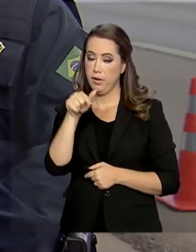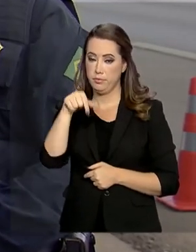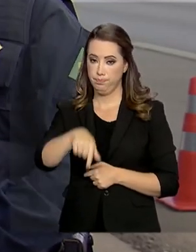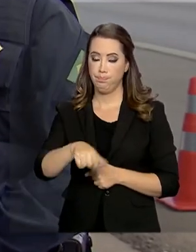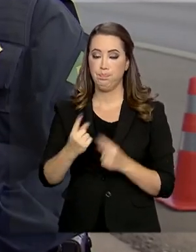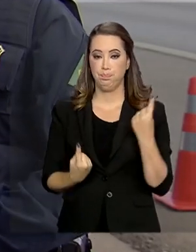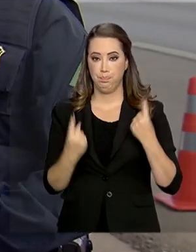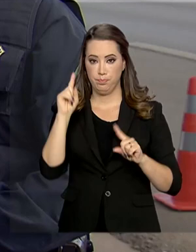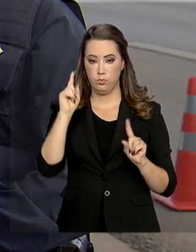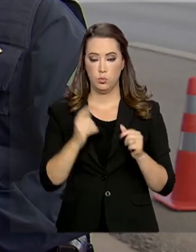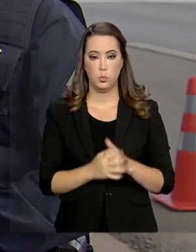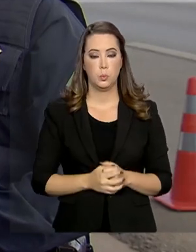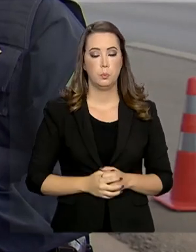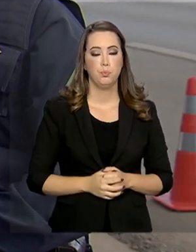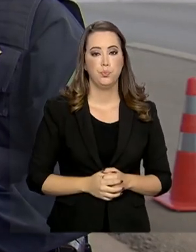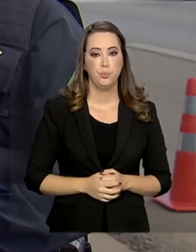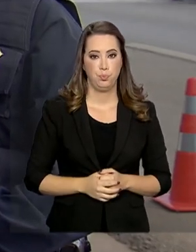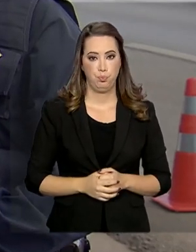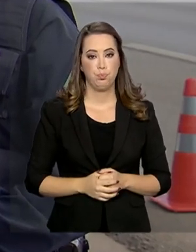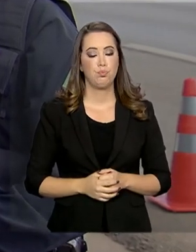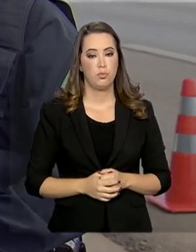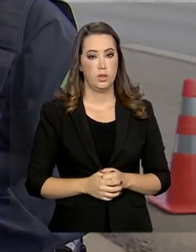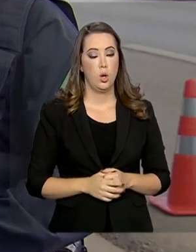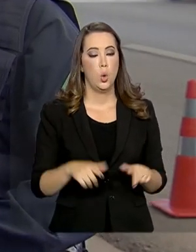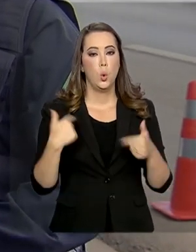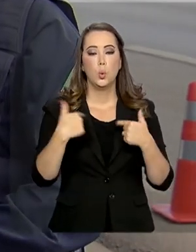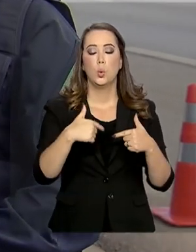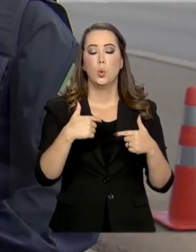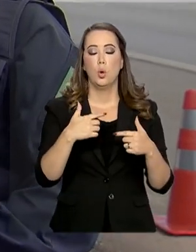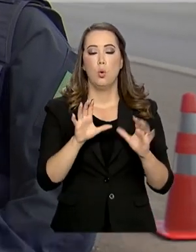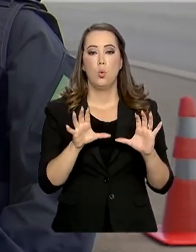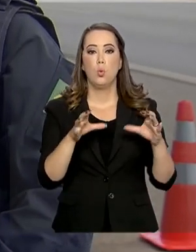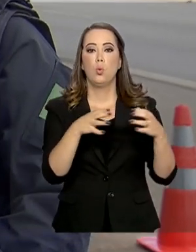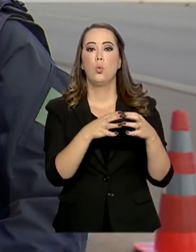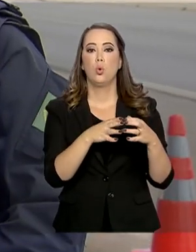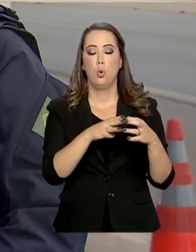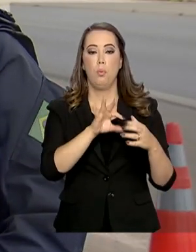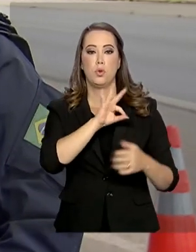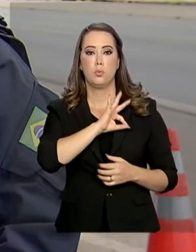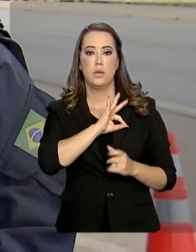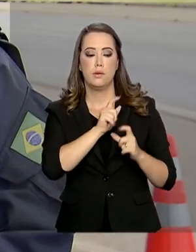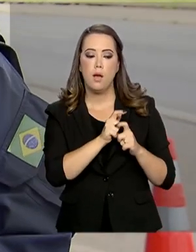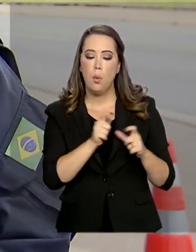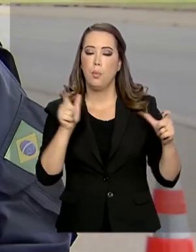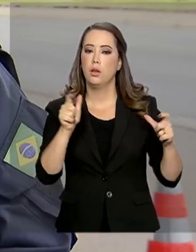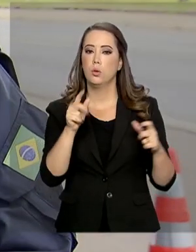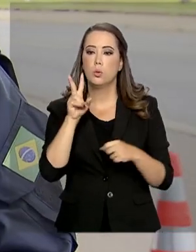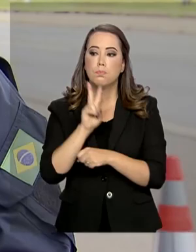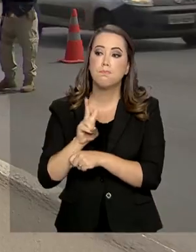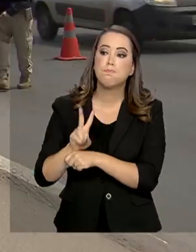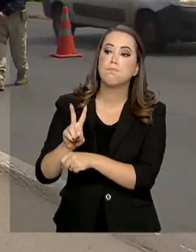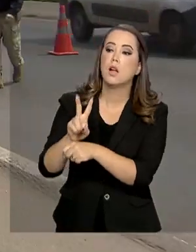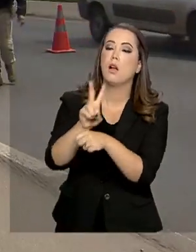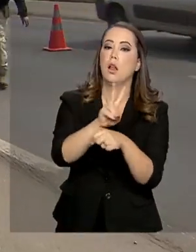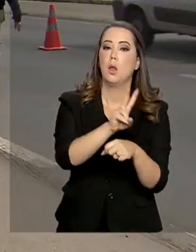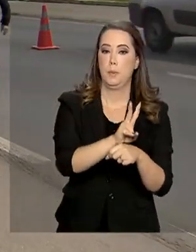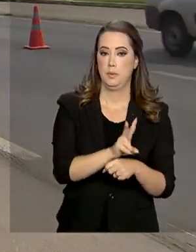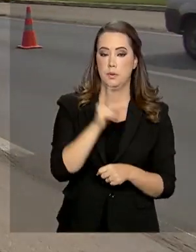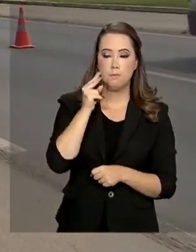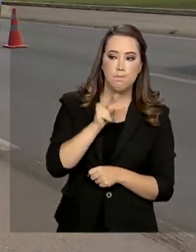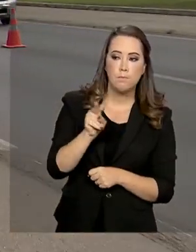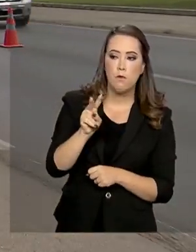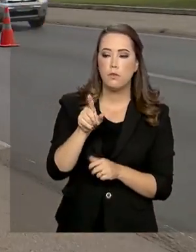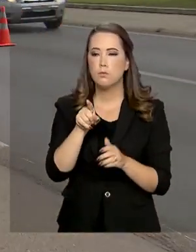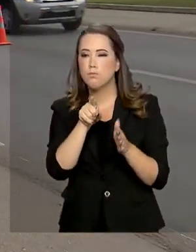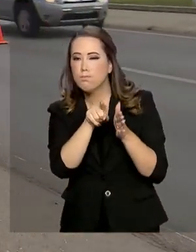A Polícia Rodoviária Federal reforçou o seu efetivo de policiais viaturas no trecho para intensificar